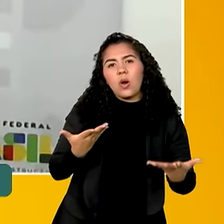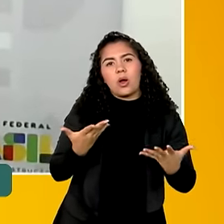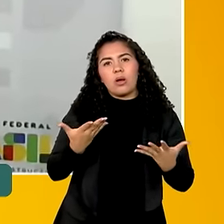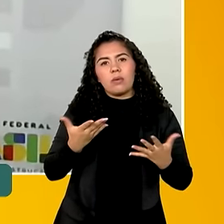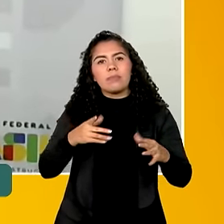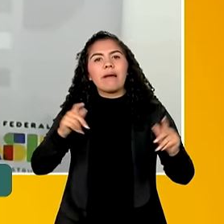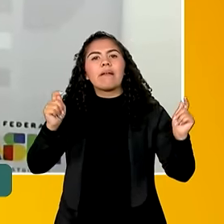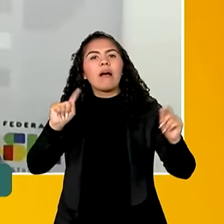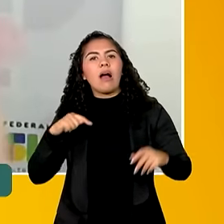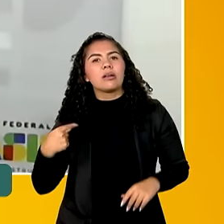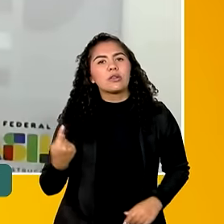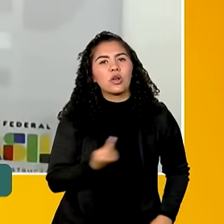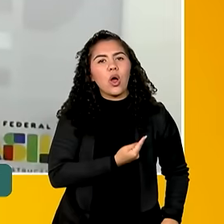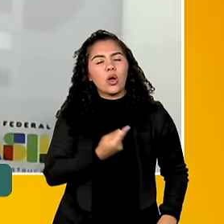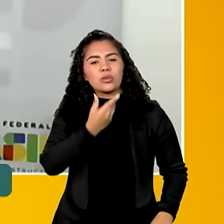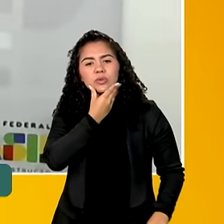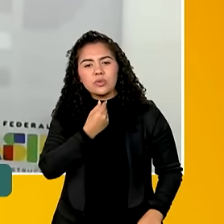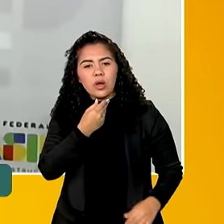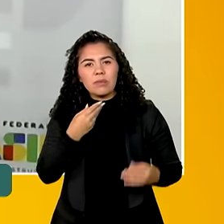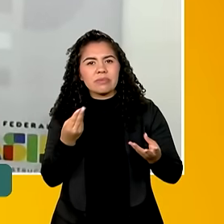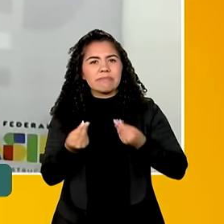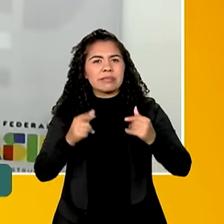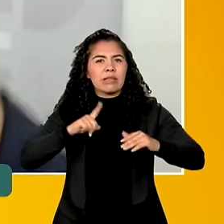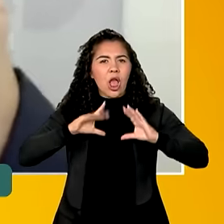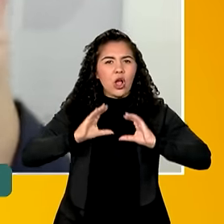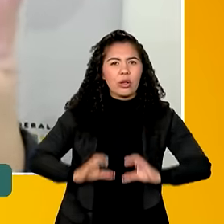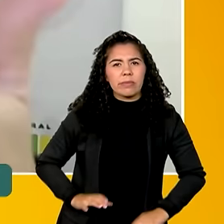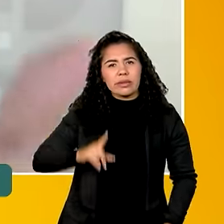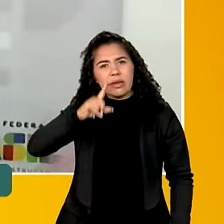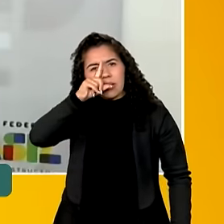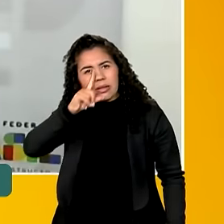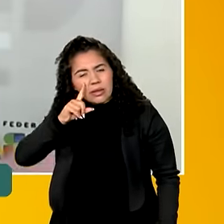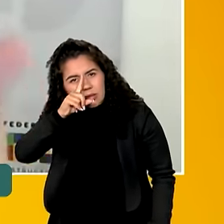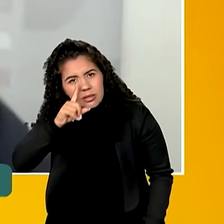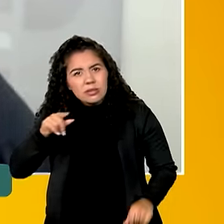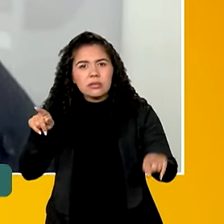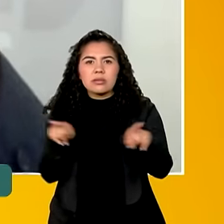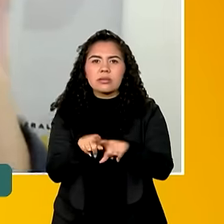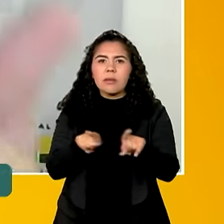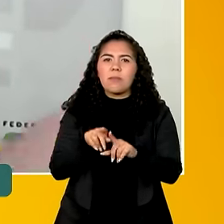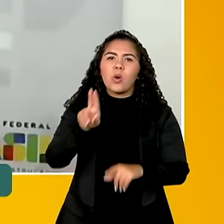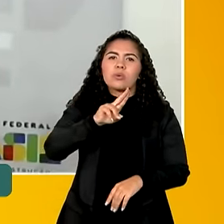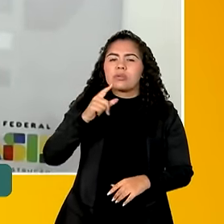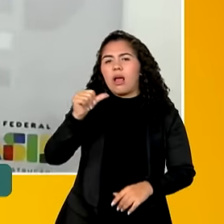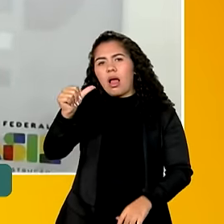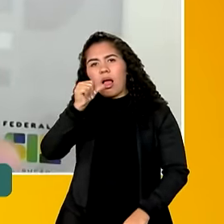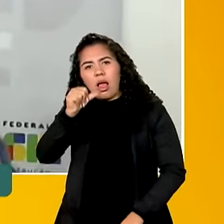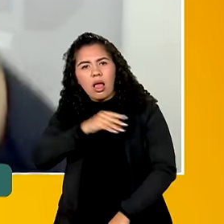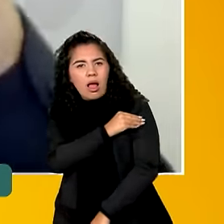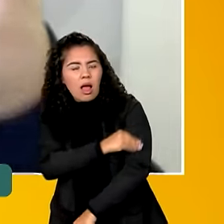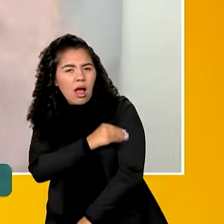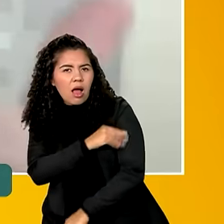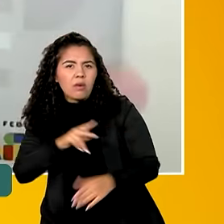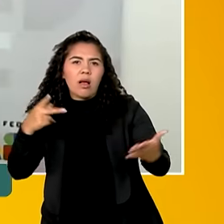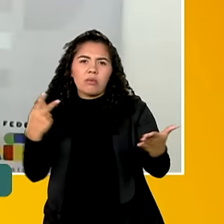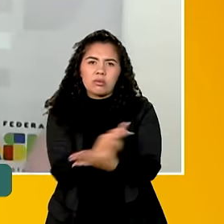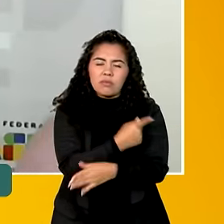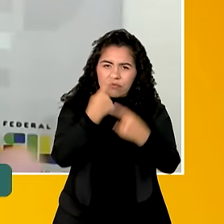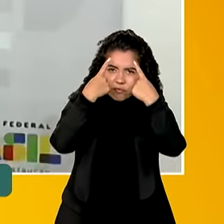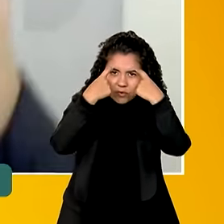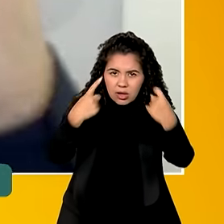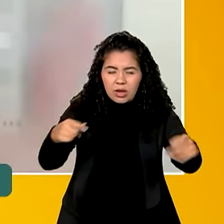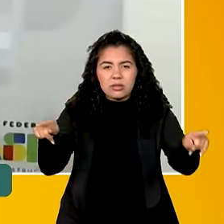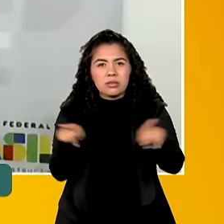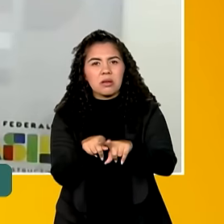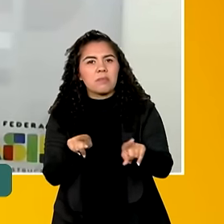homens a assumir comportamentos de risco, em especial relacionados ao uso de álcool, a se envolver em situações de violência, a não demonstrar